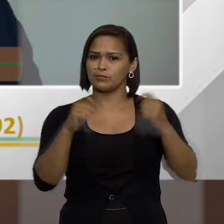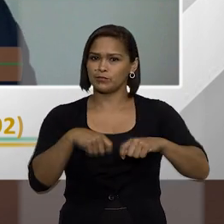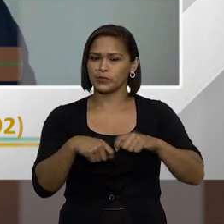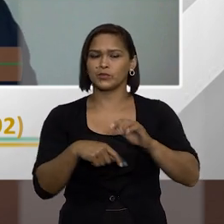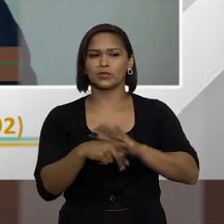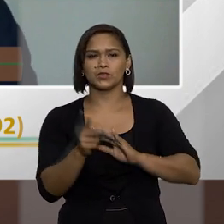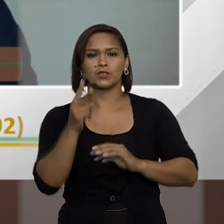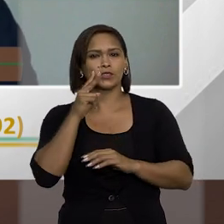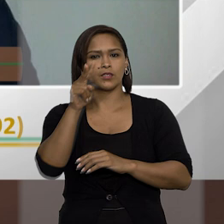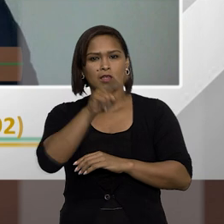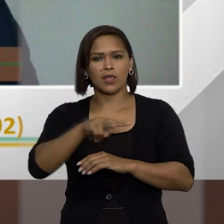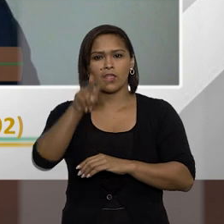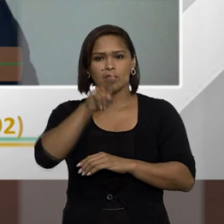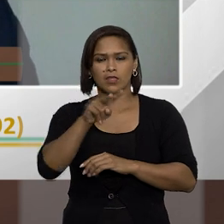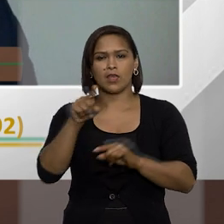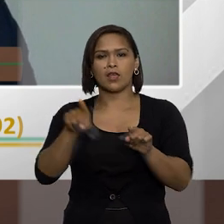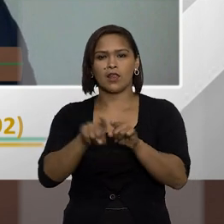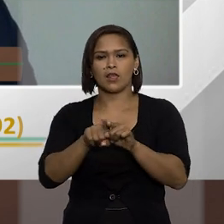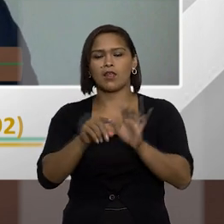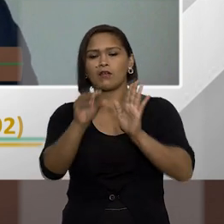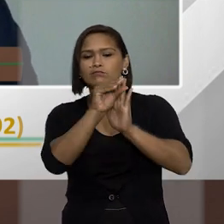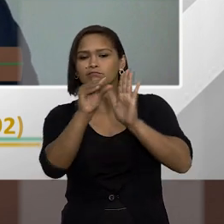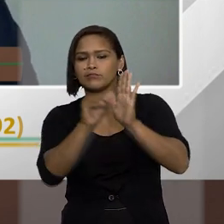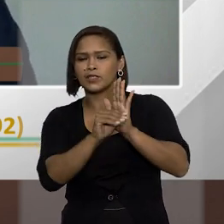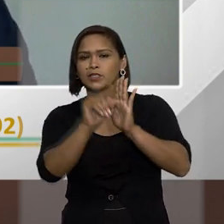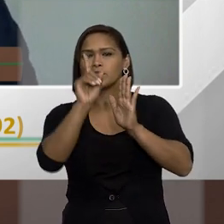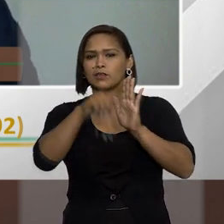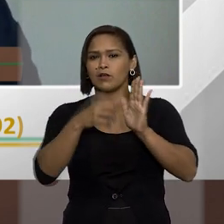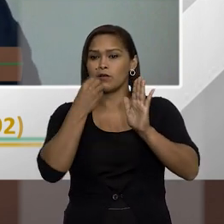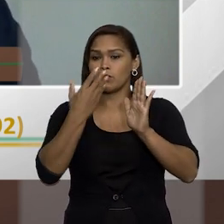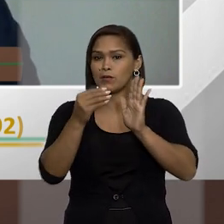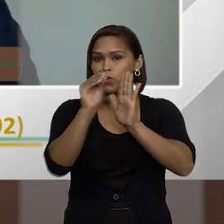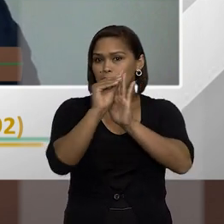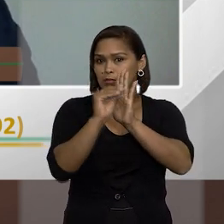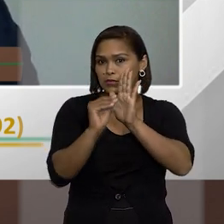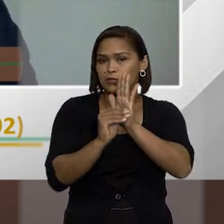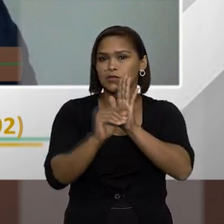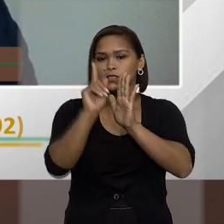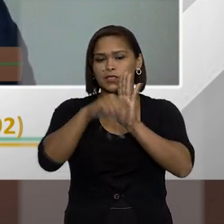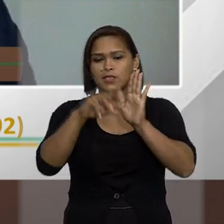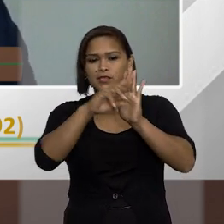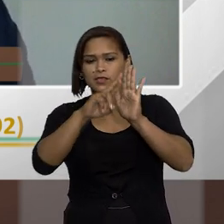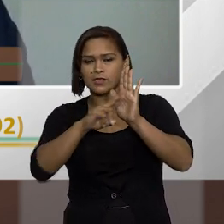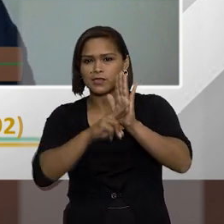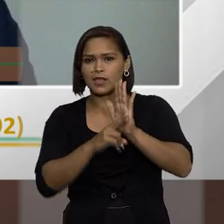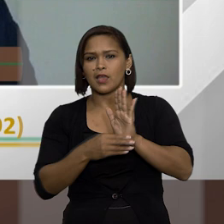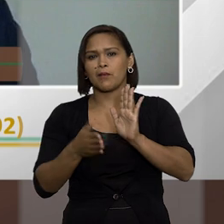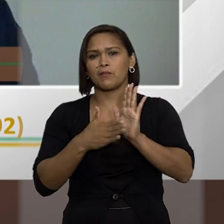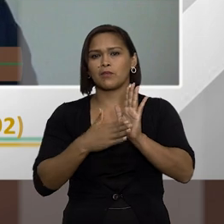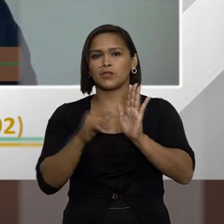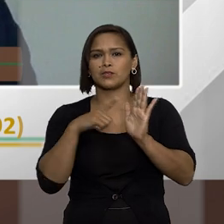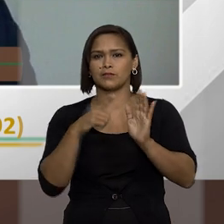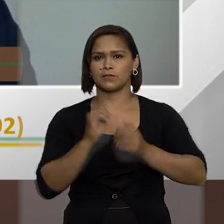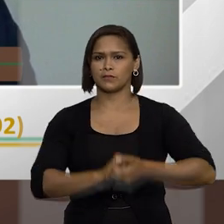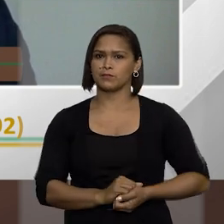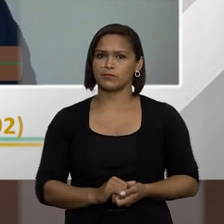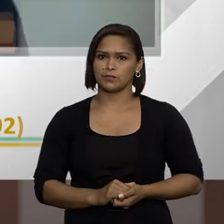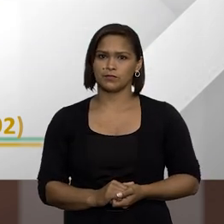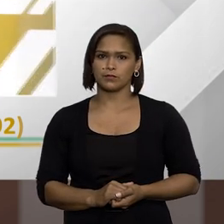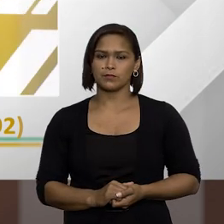tenha ali uma depuração uma boa depuração nessas regras que estão sendo propostas